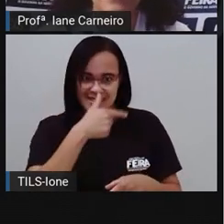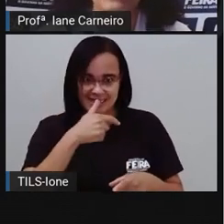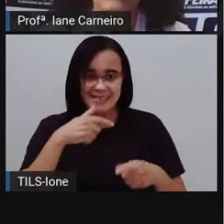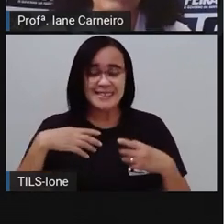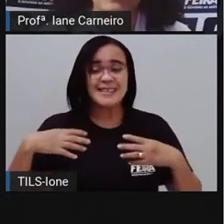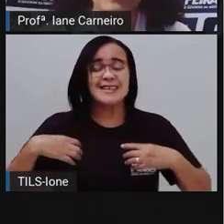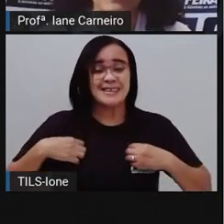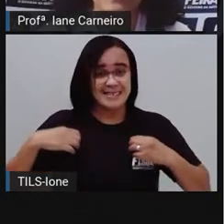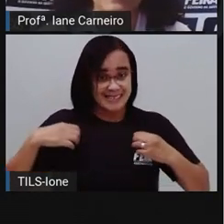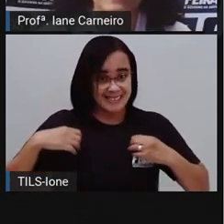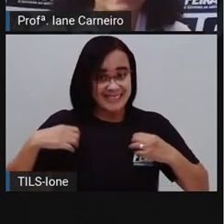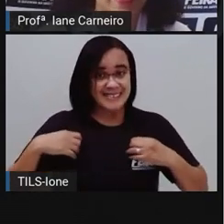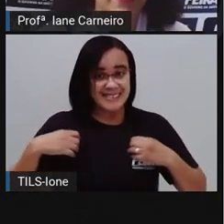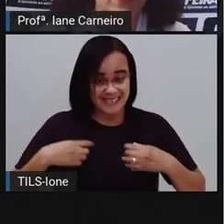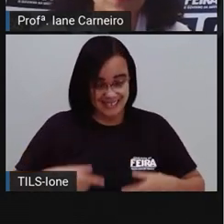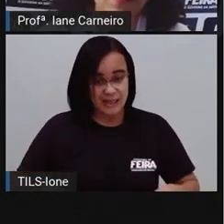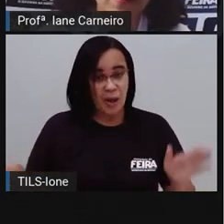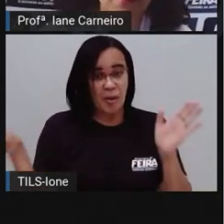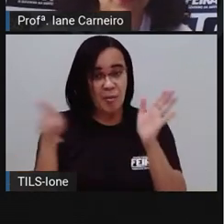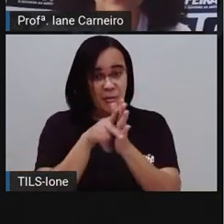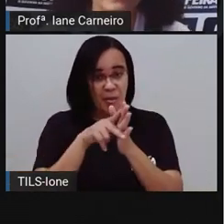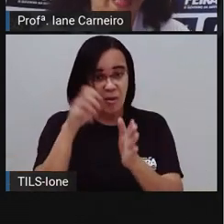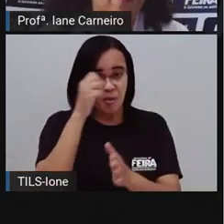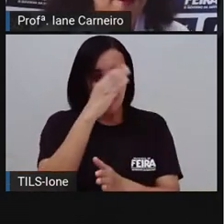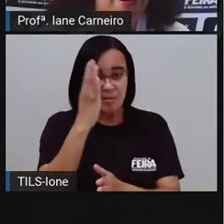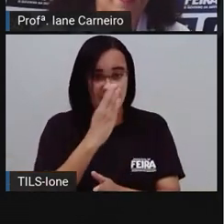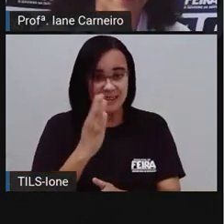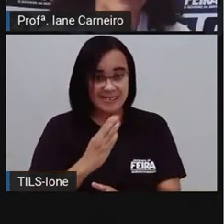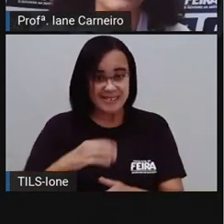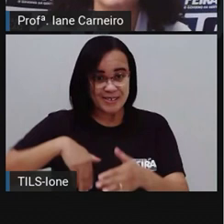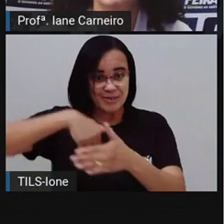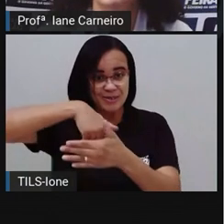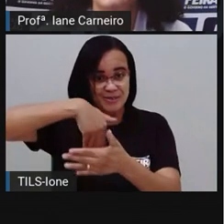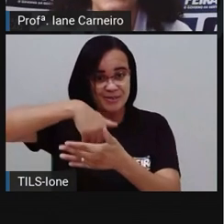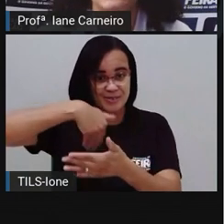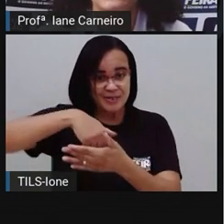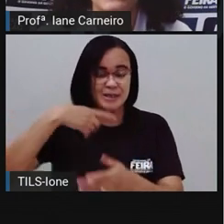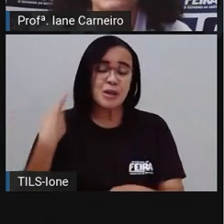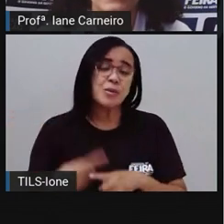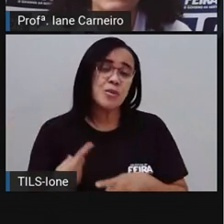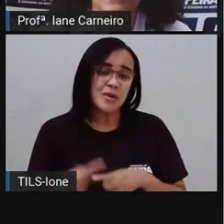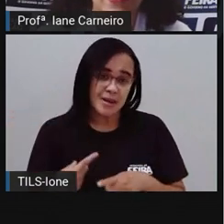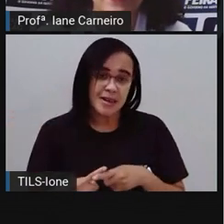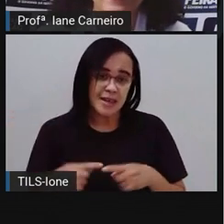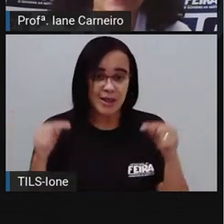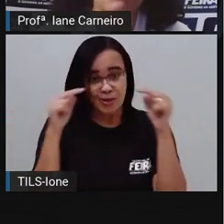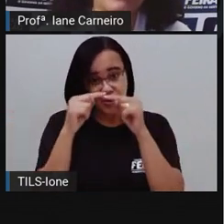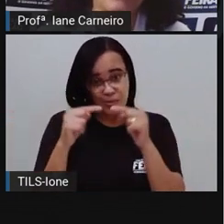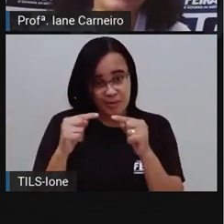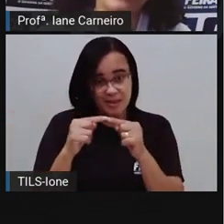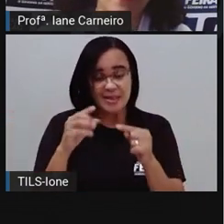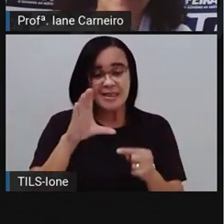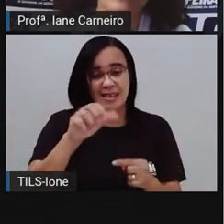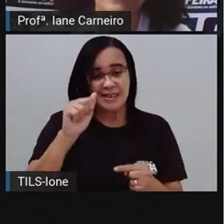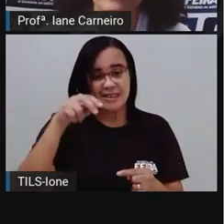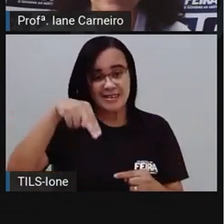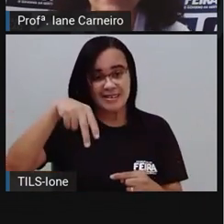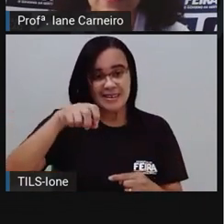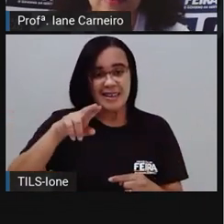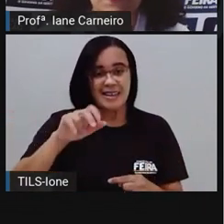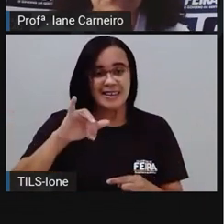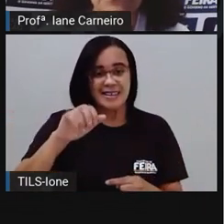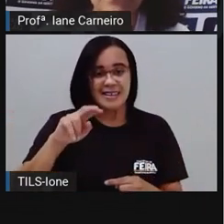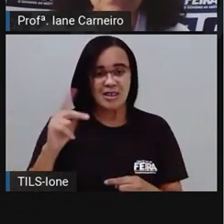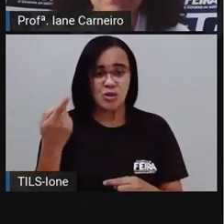né? Que é chamada de canarinho, né? Porque o canário é amarelo. E aí, essa é a camisa oficial da